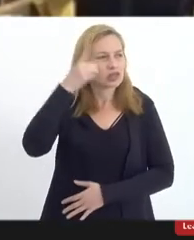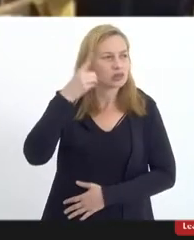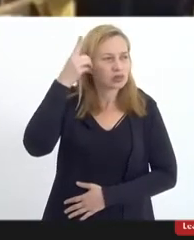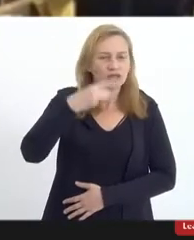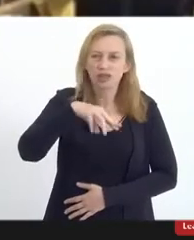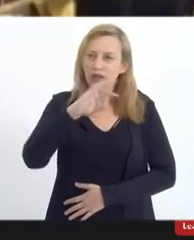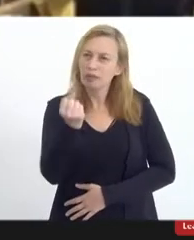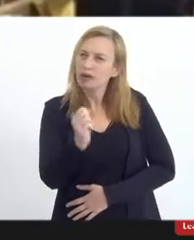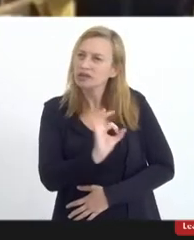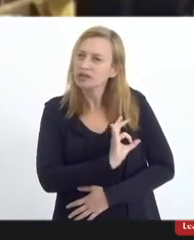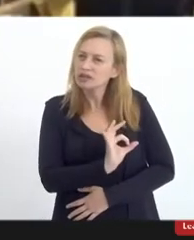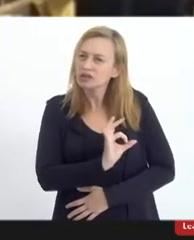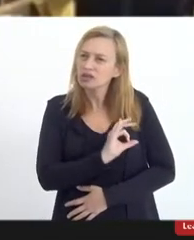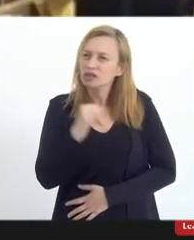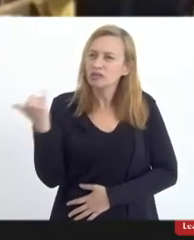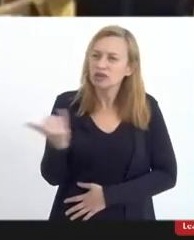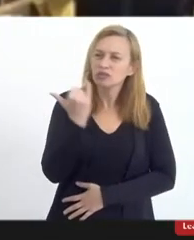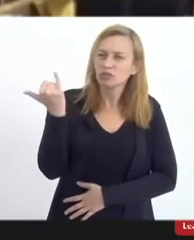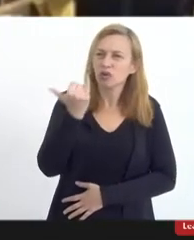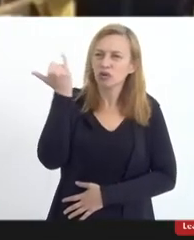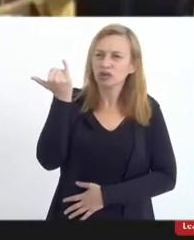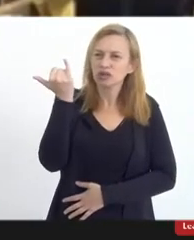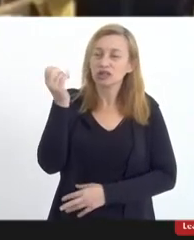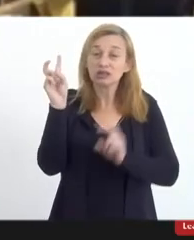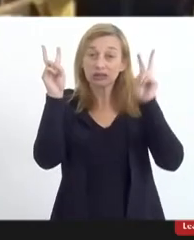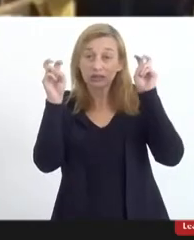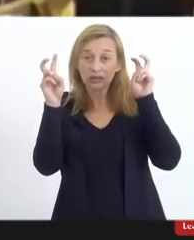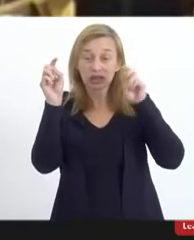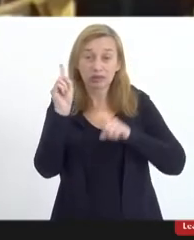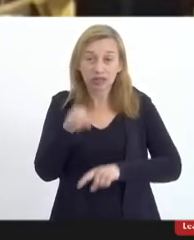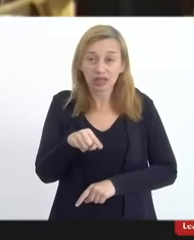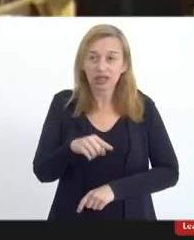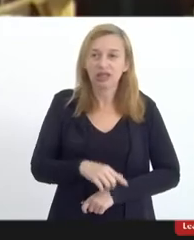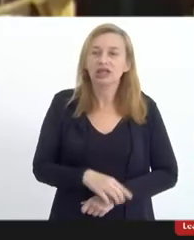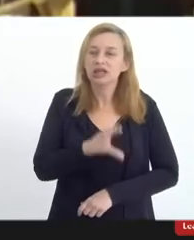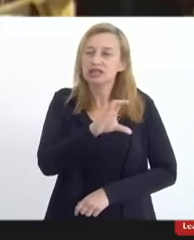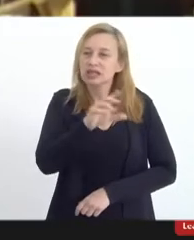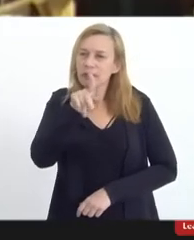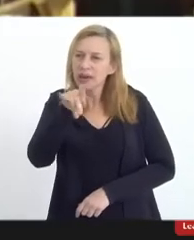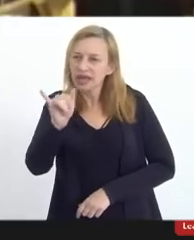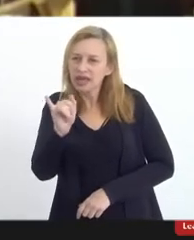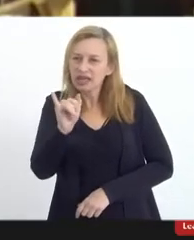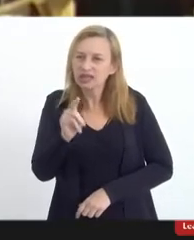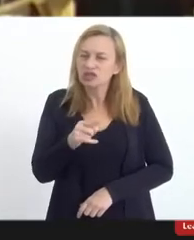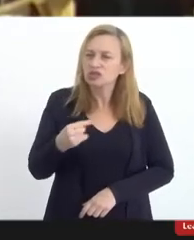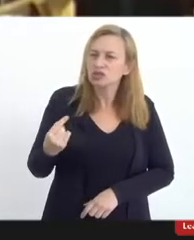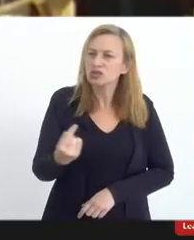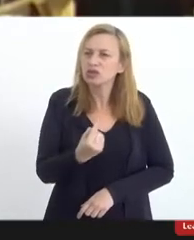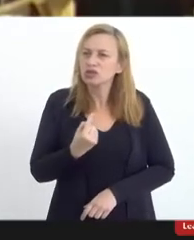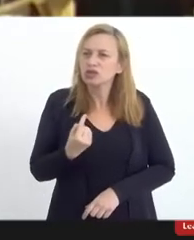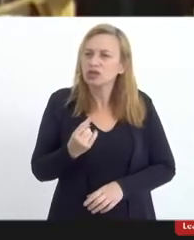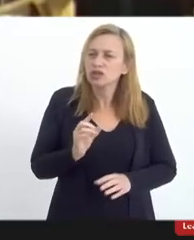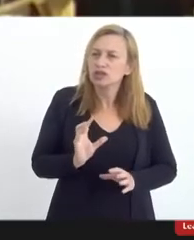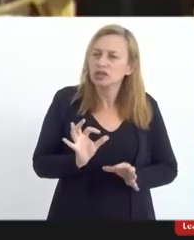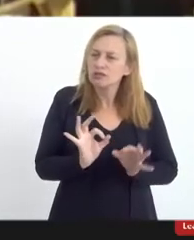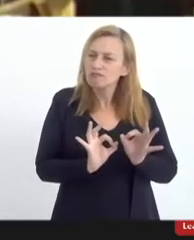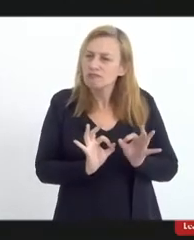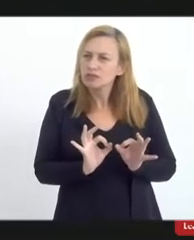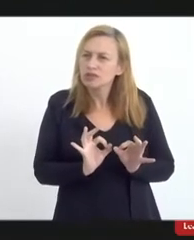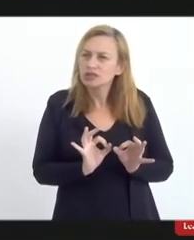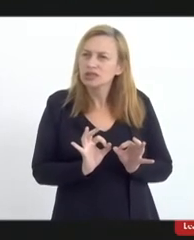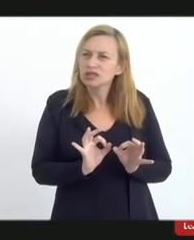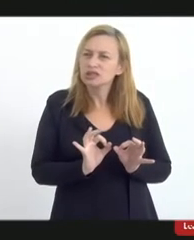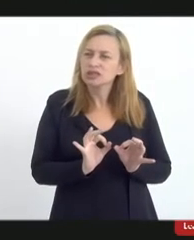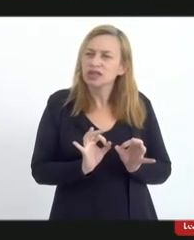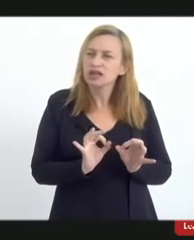Rocha pela importância dessa temática, dessa CPI, da gente estar tratando isso nessa